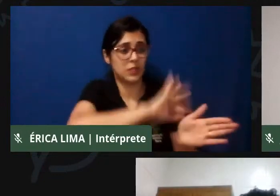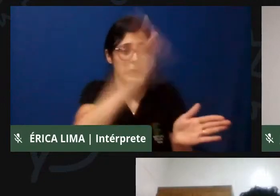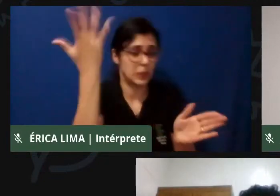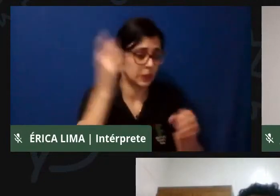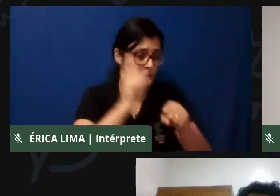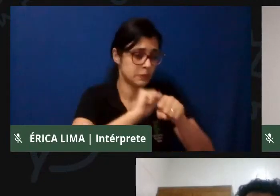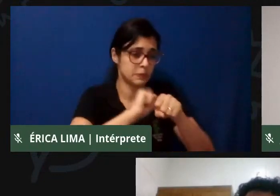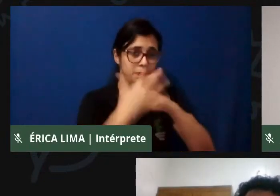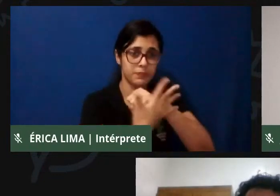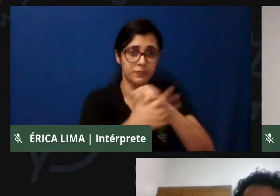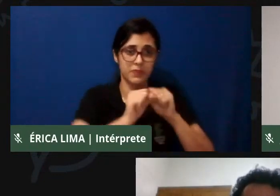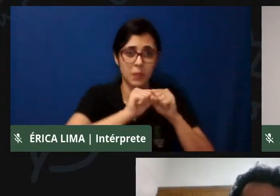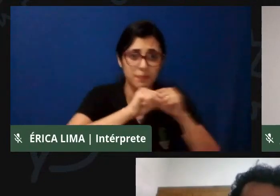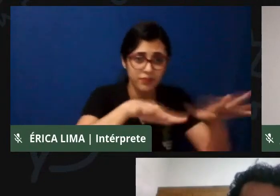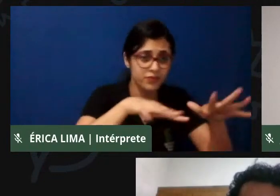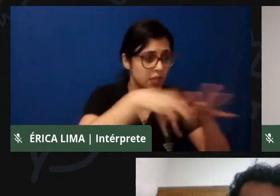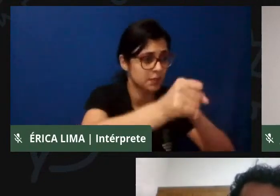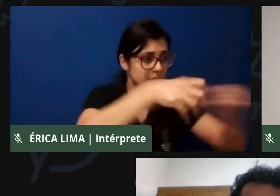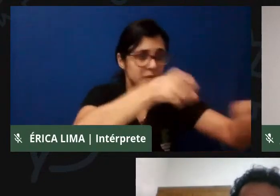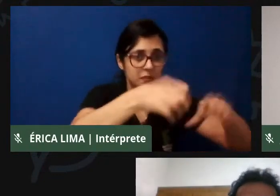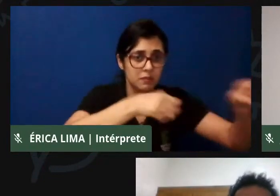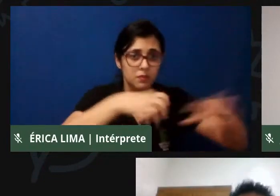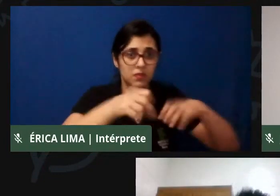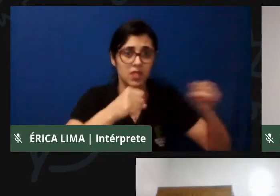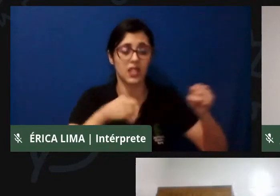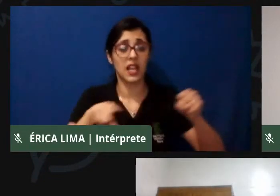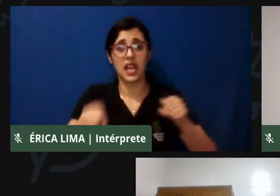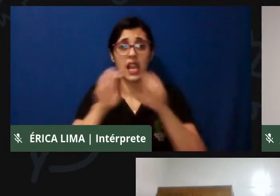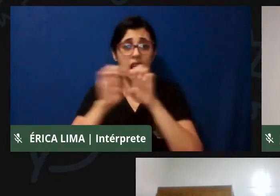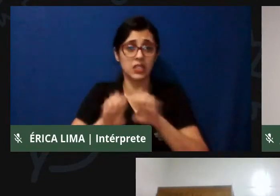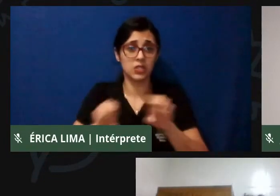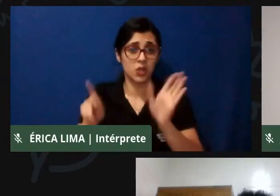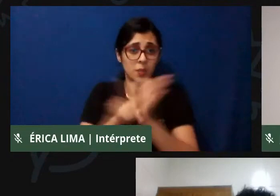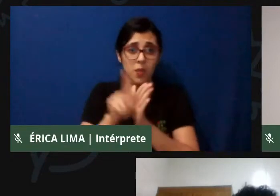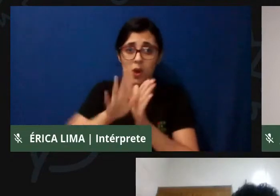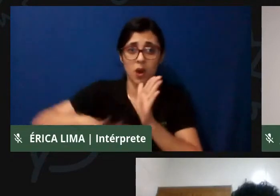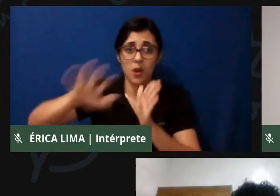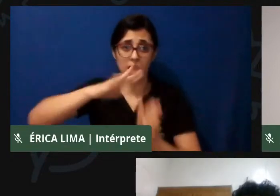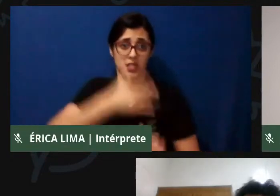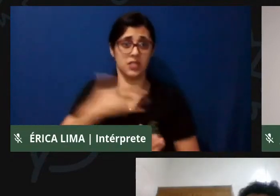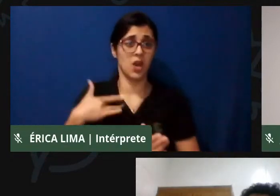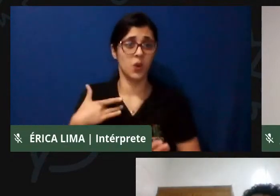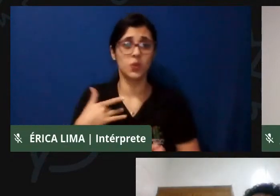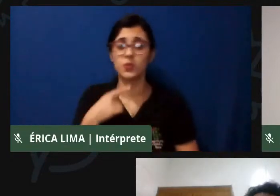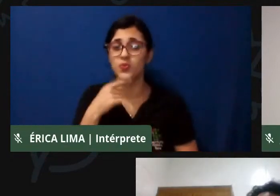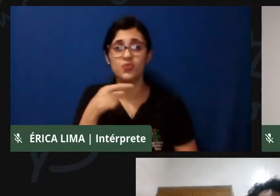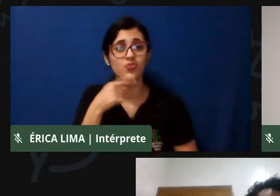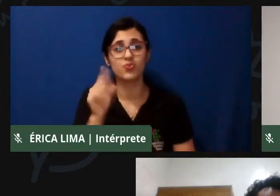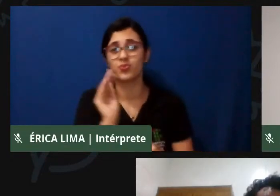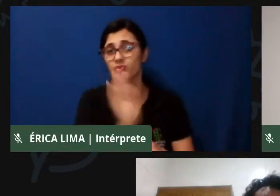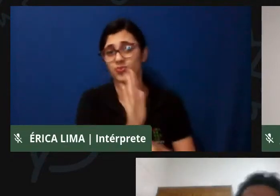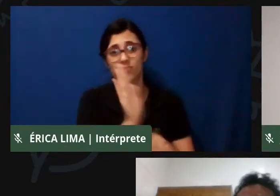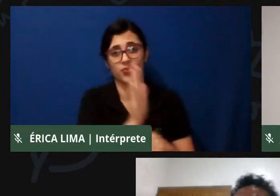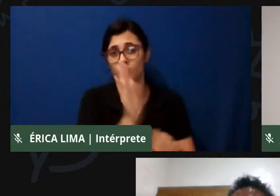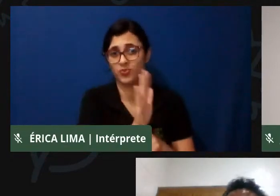de saúde que poderia identificar os casos foi retirada no pior momento. Uma outra questão que